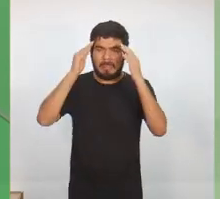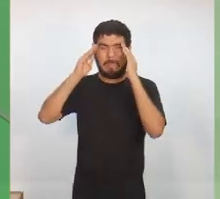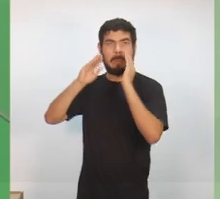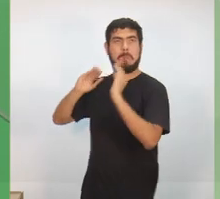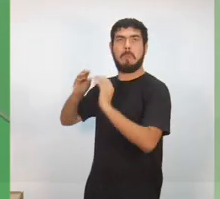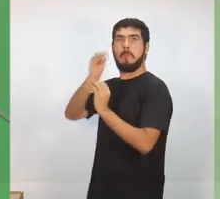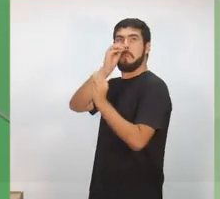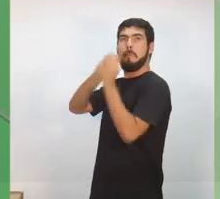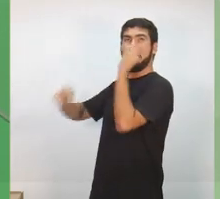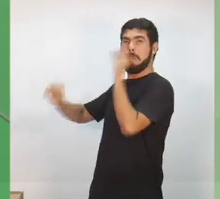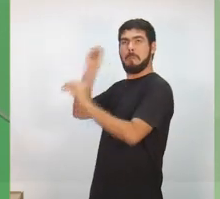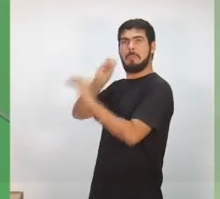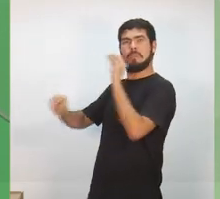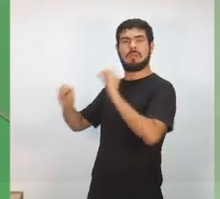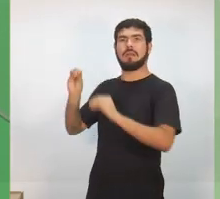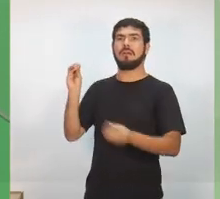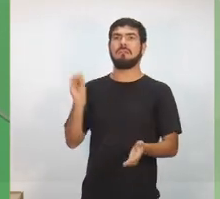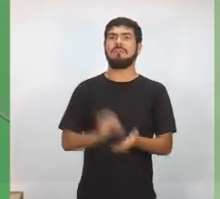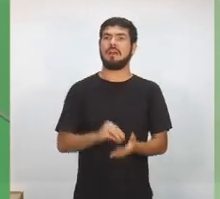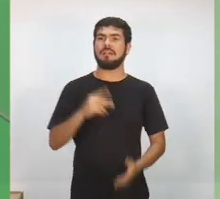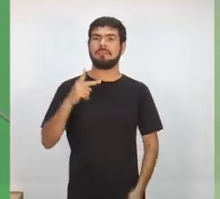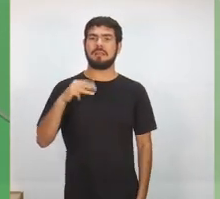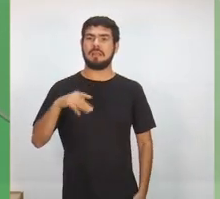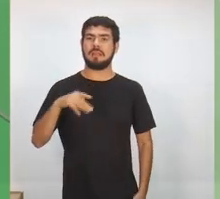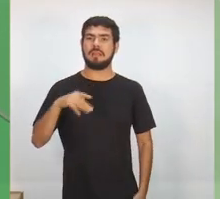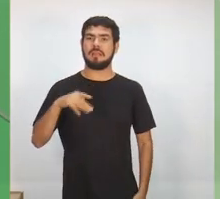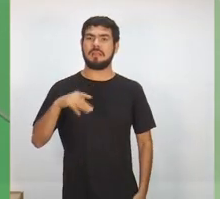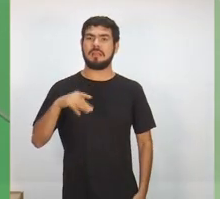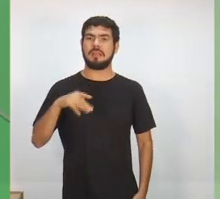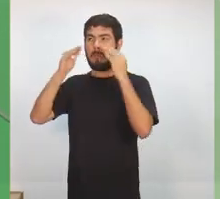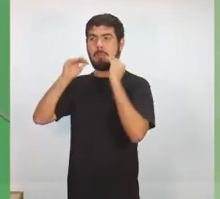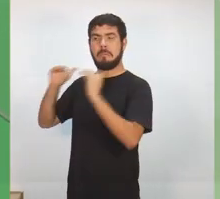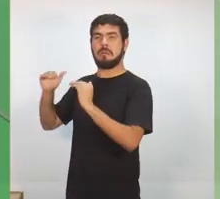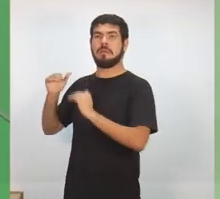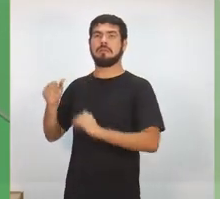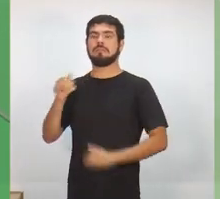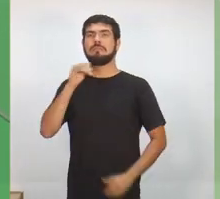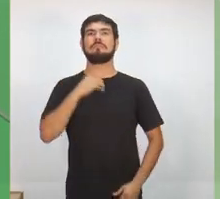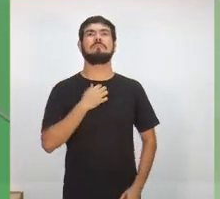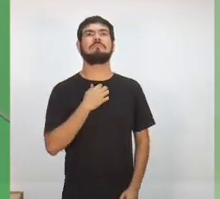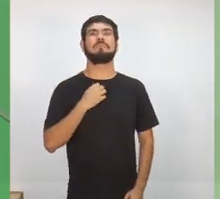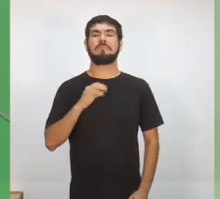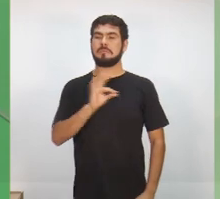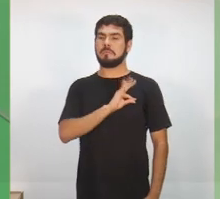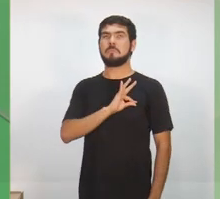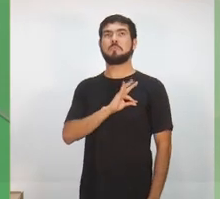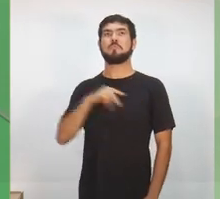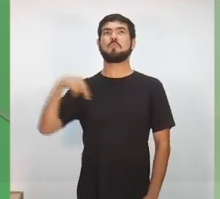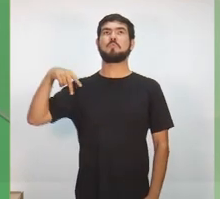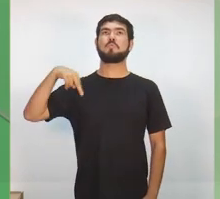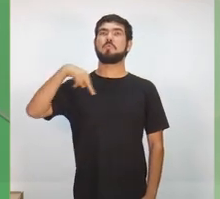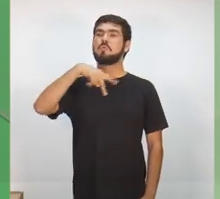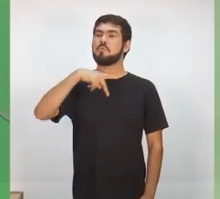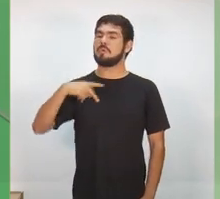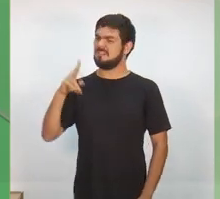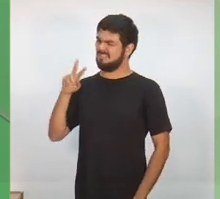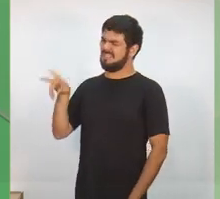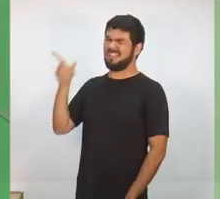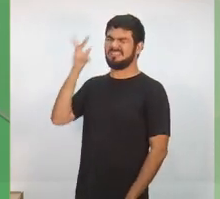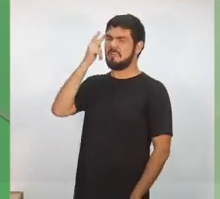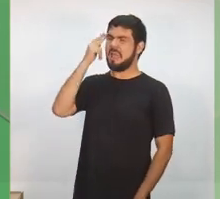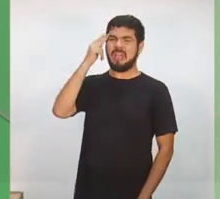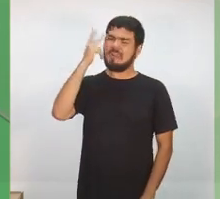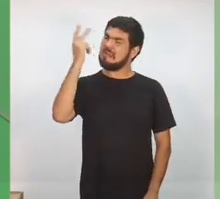militar não está sendo mais respeitado. Quando ele passa por um canto, é como se fosse um cidadão comum. Em alguns tempos atrás, há 15 anos, 20 anos atrás,